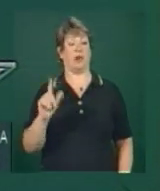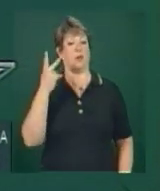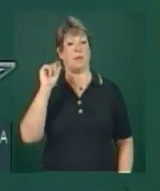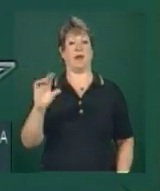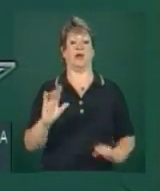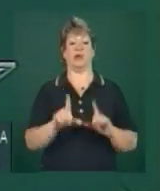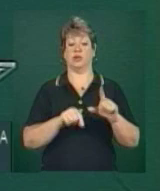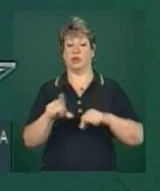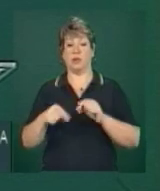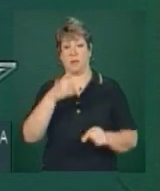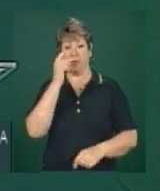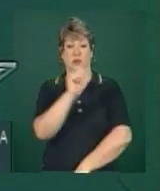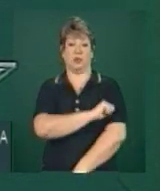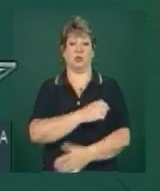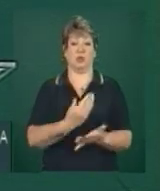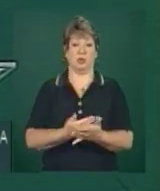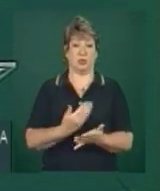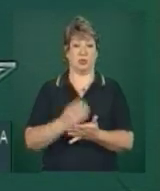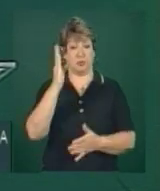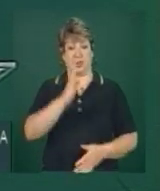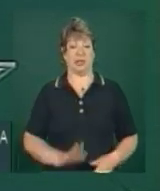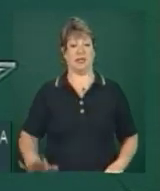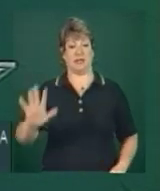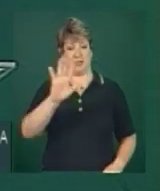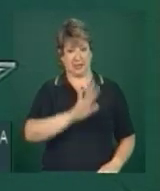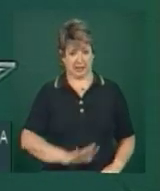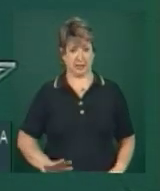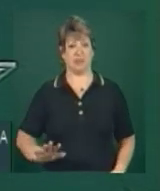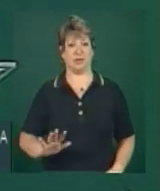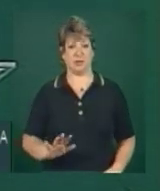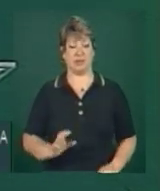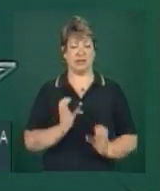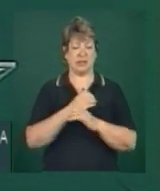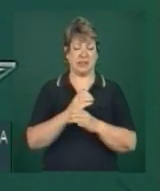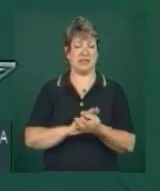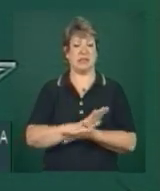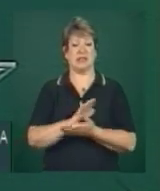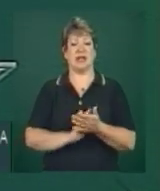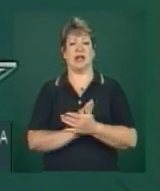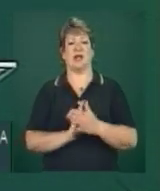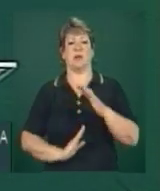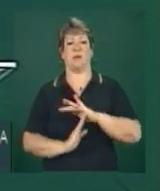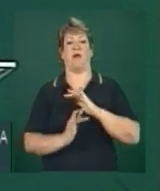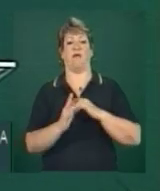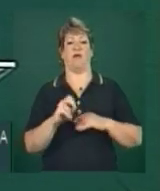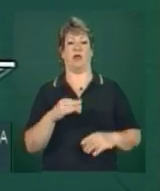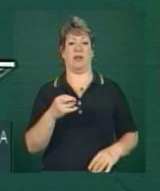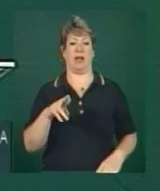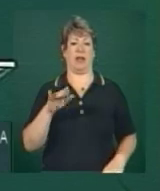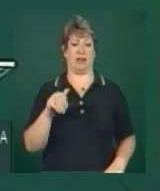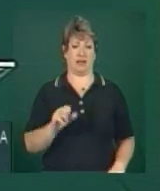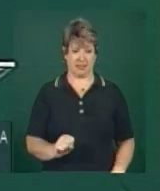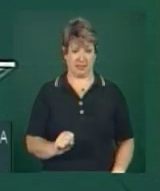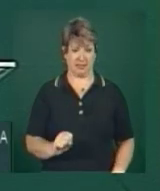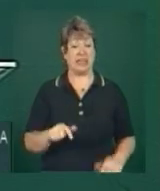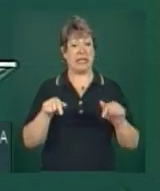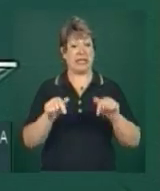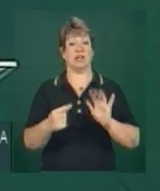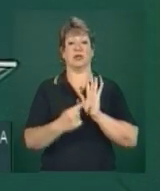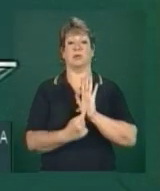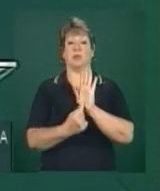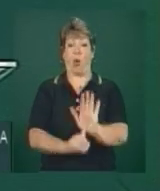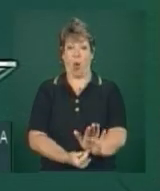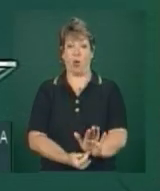escolher os estudantes do Brasil Ciência Sem Fronteira. Isso mostra,